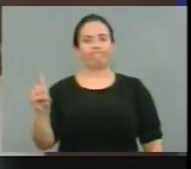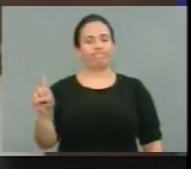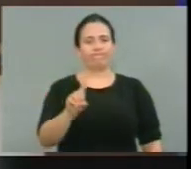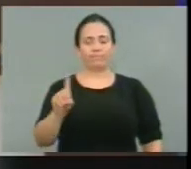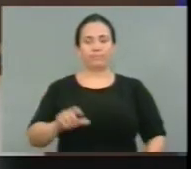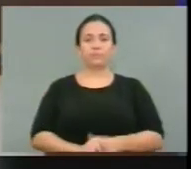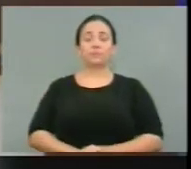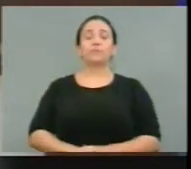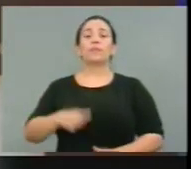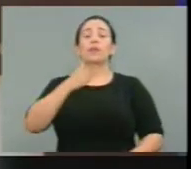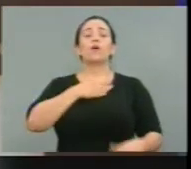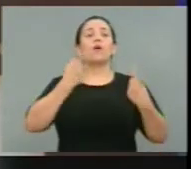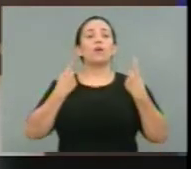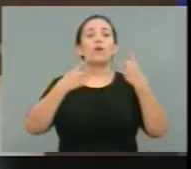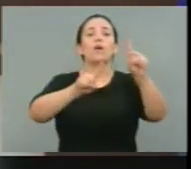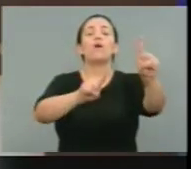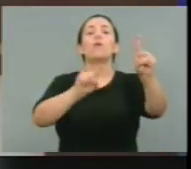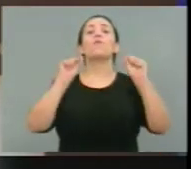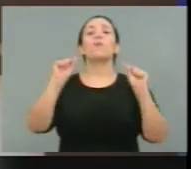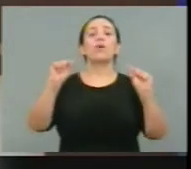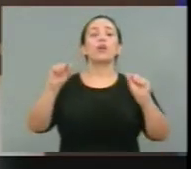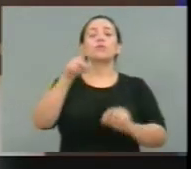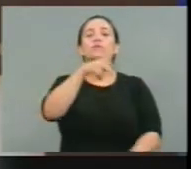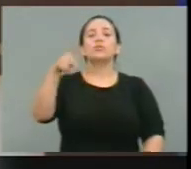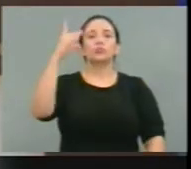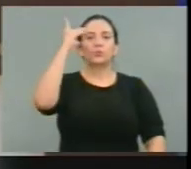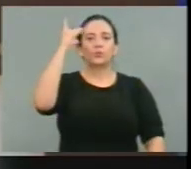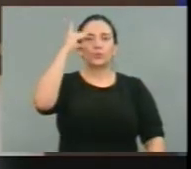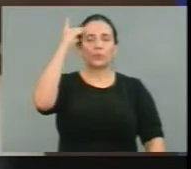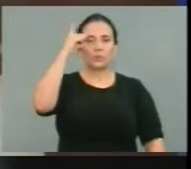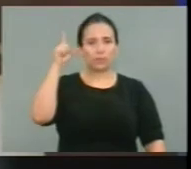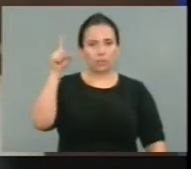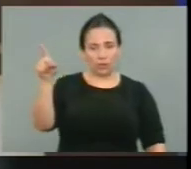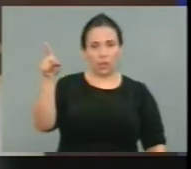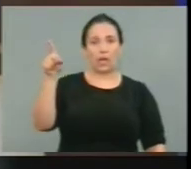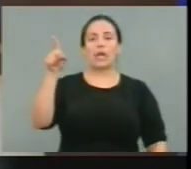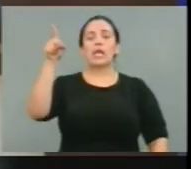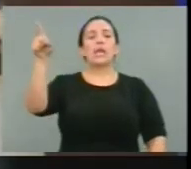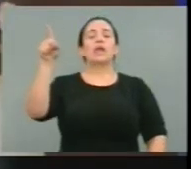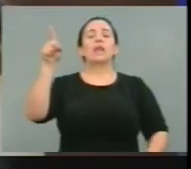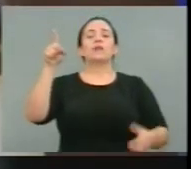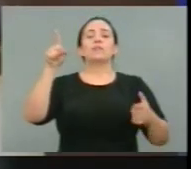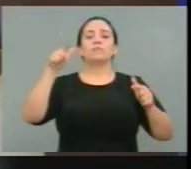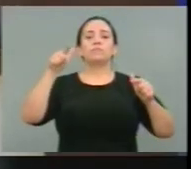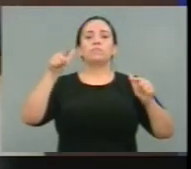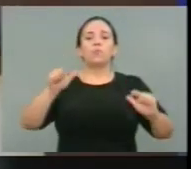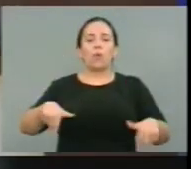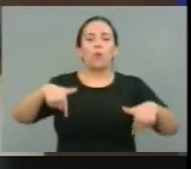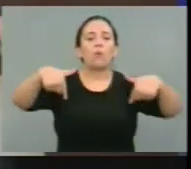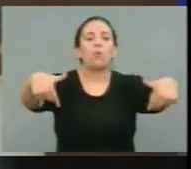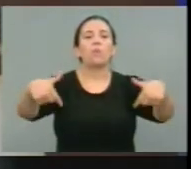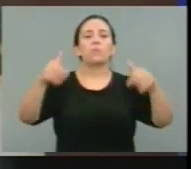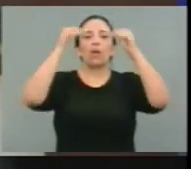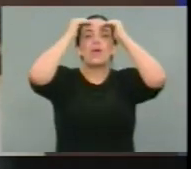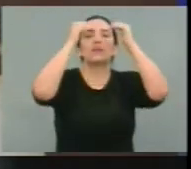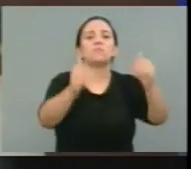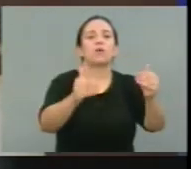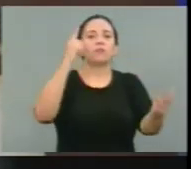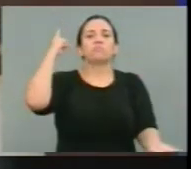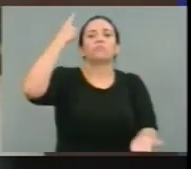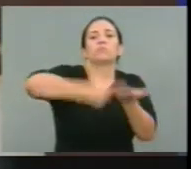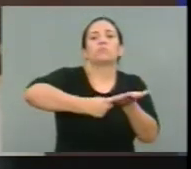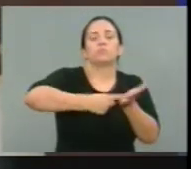A minha crítica ao governo Dilma é que ele não tratava o pacto com a devida centralidade.